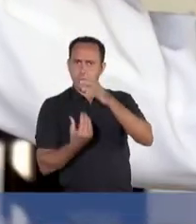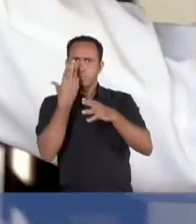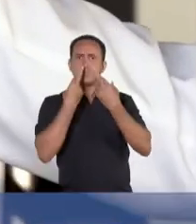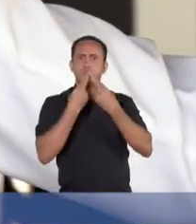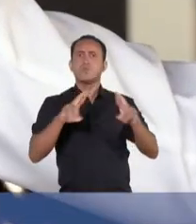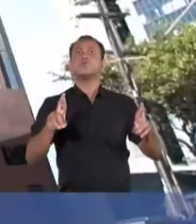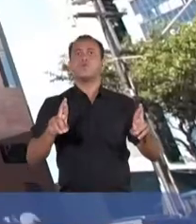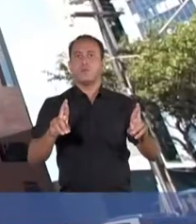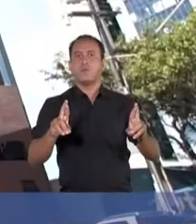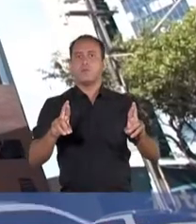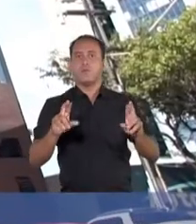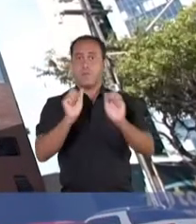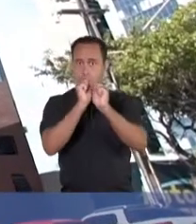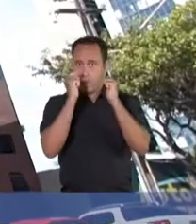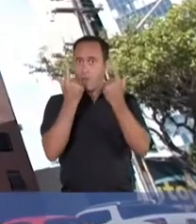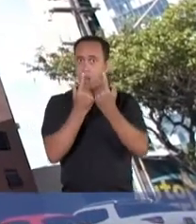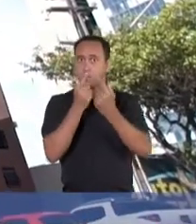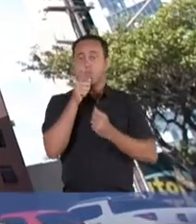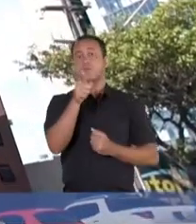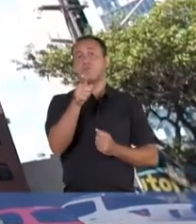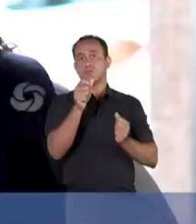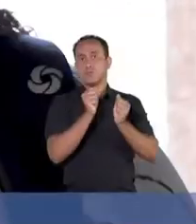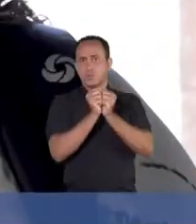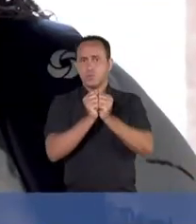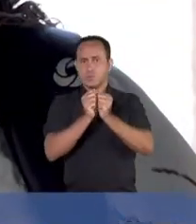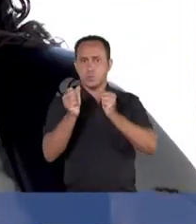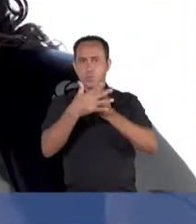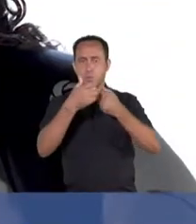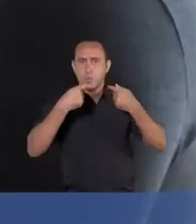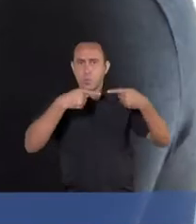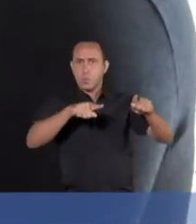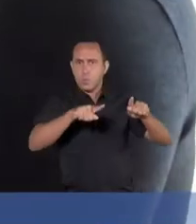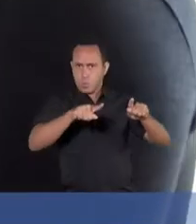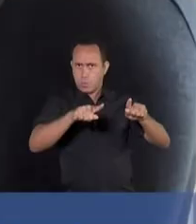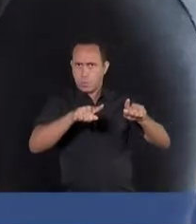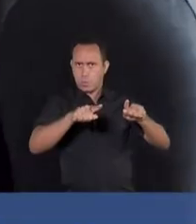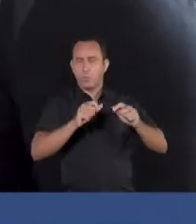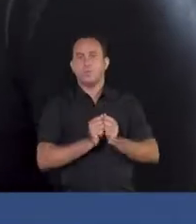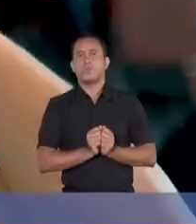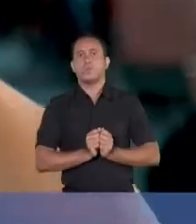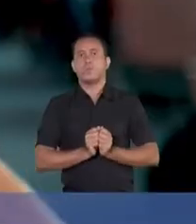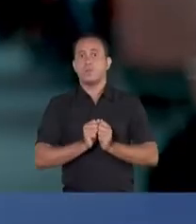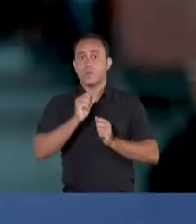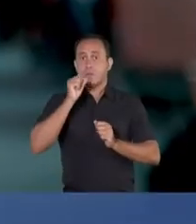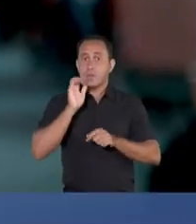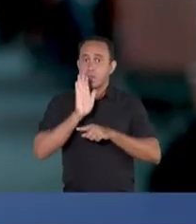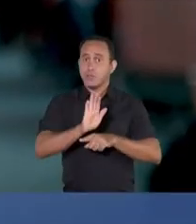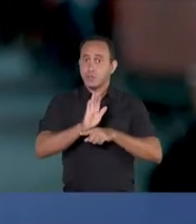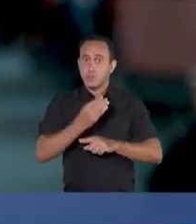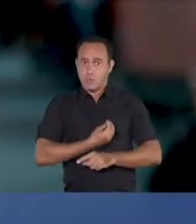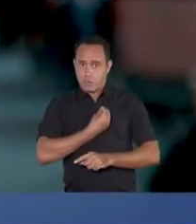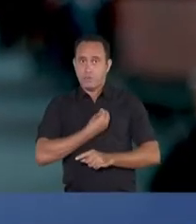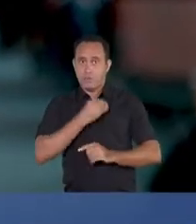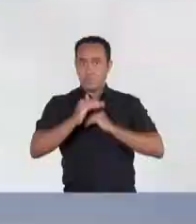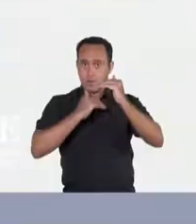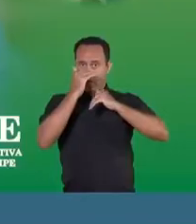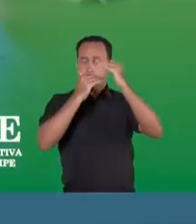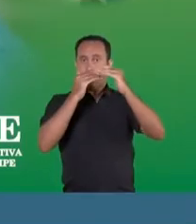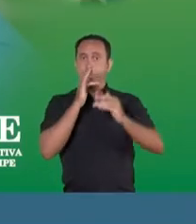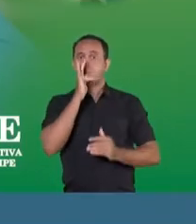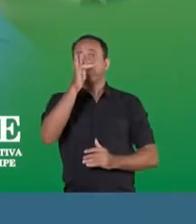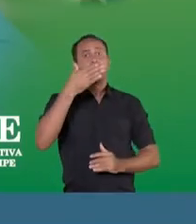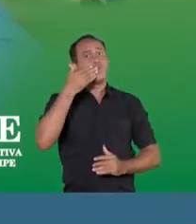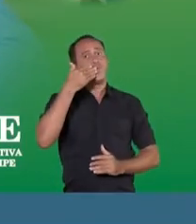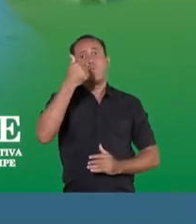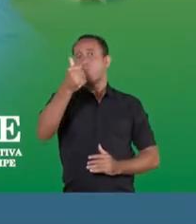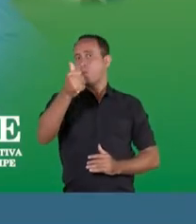superados. Alese você no combate à Covid-19, em favor da vida e de